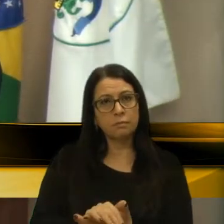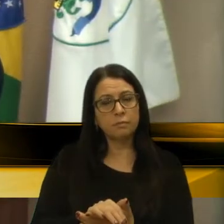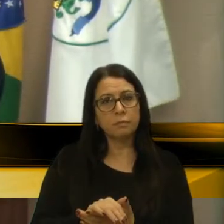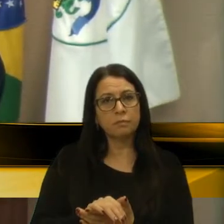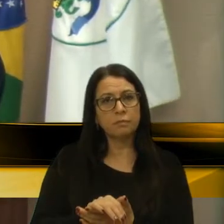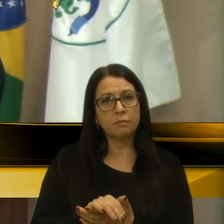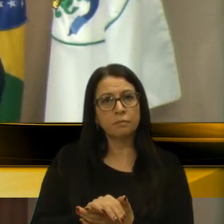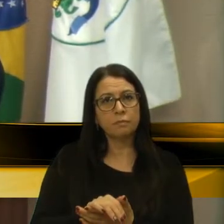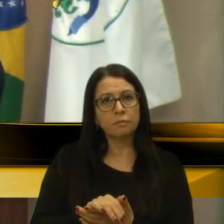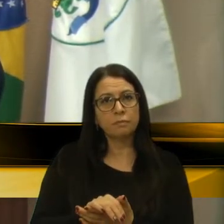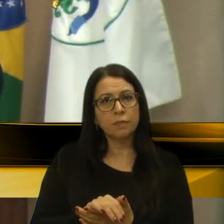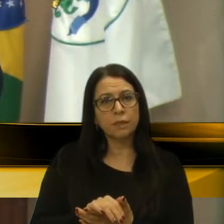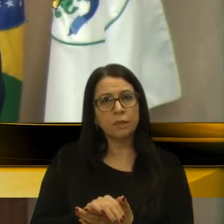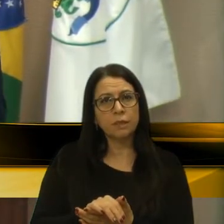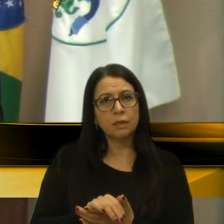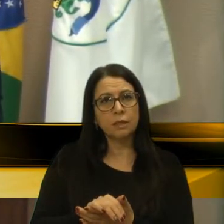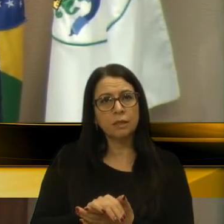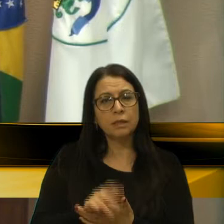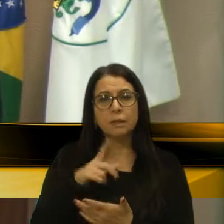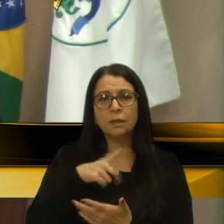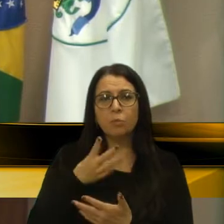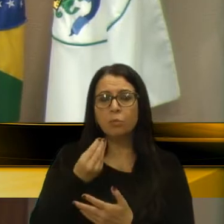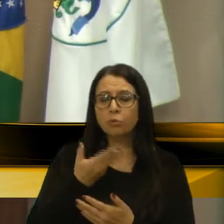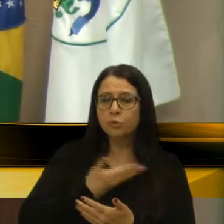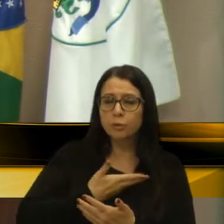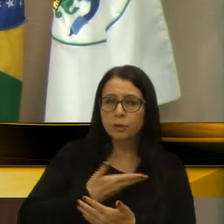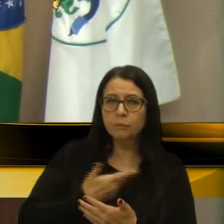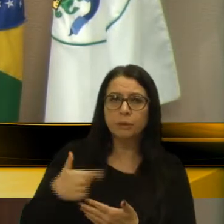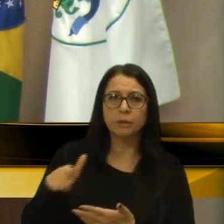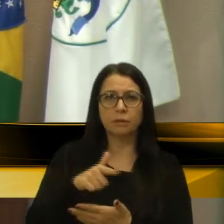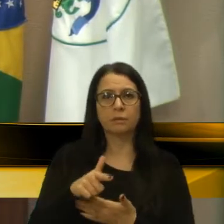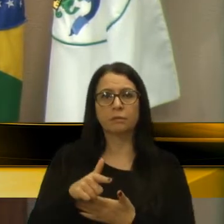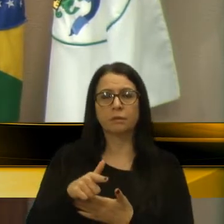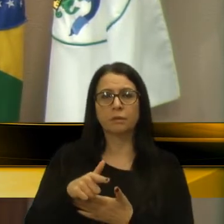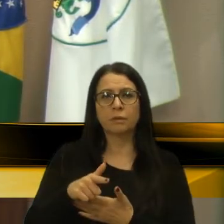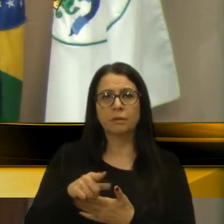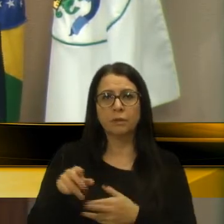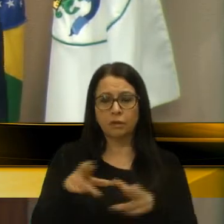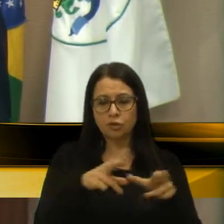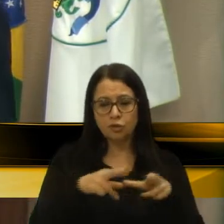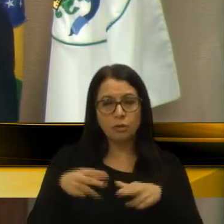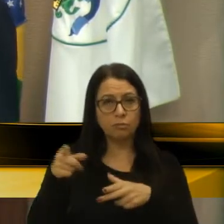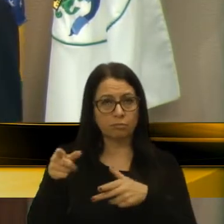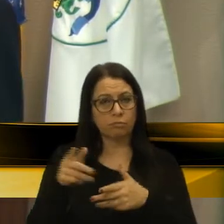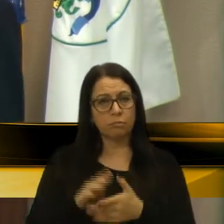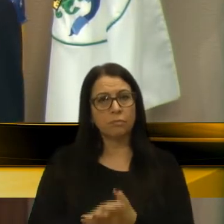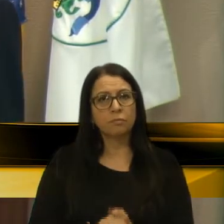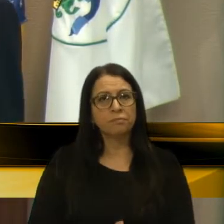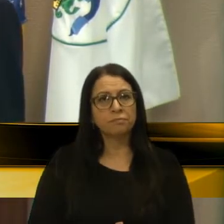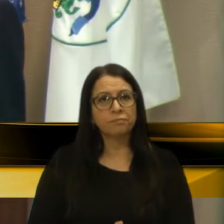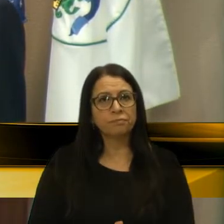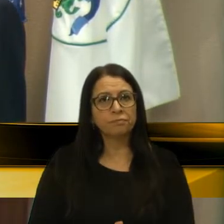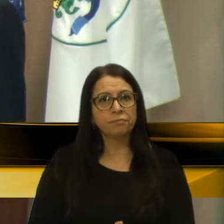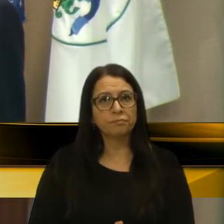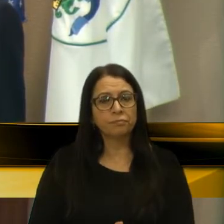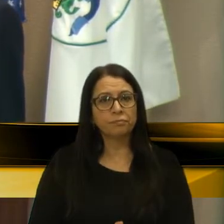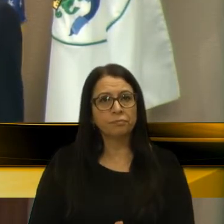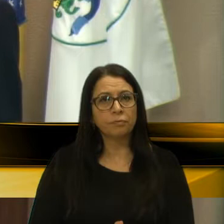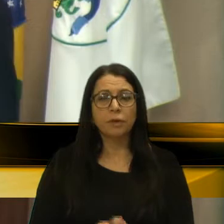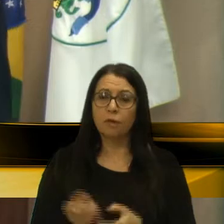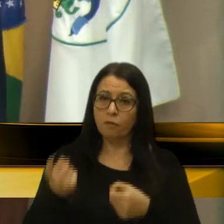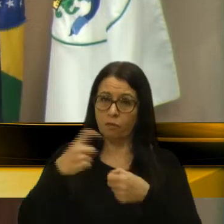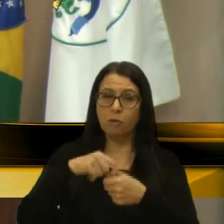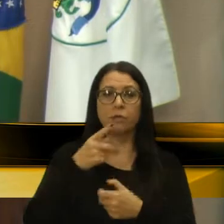popularidade, aí tem muitos amigos, aí naquela região, e volto a dizer,